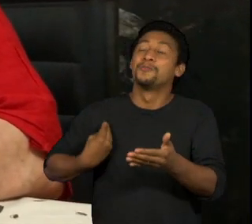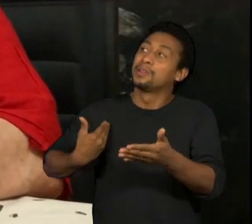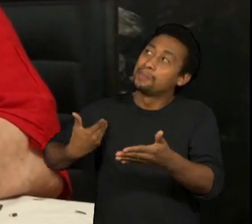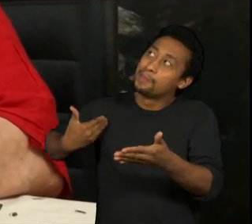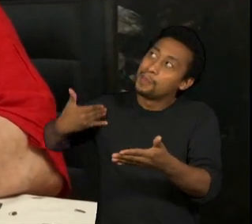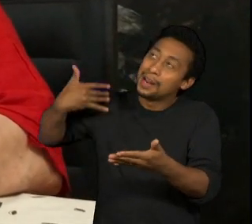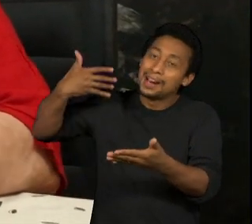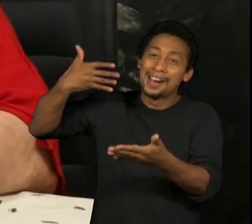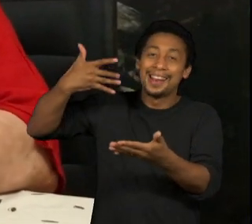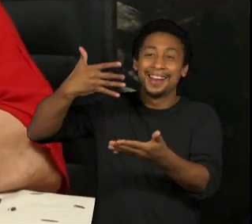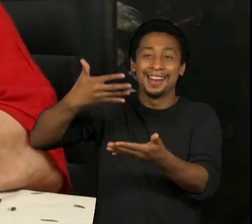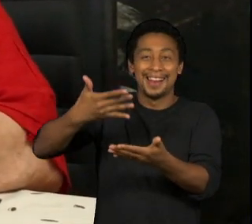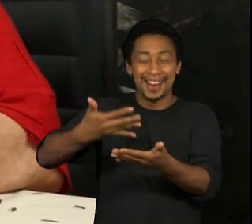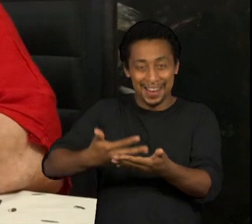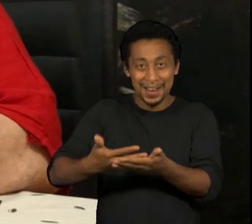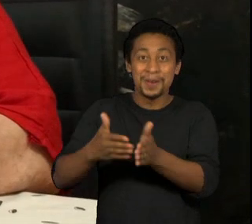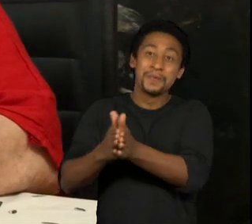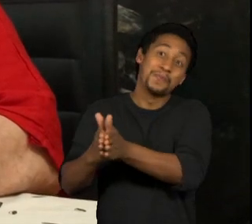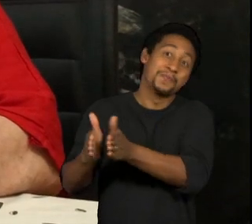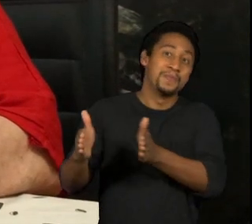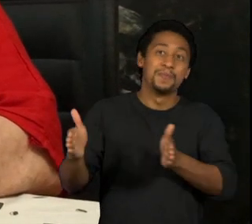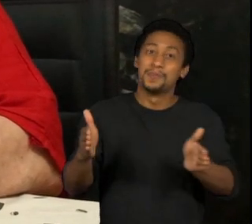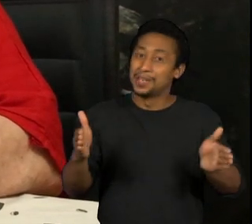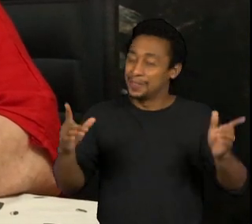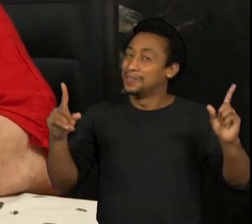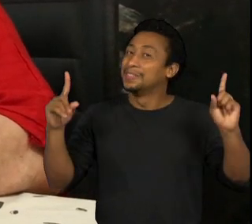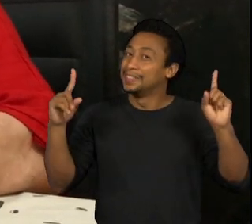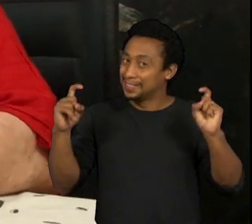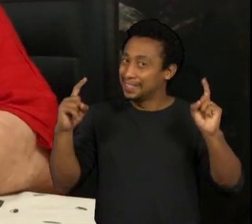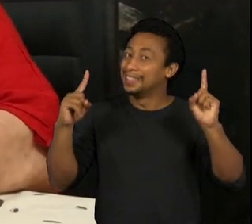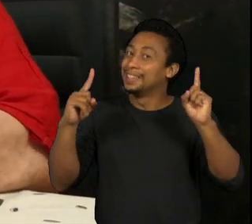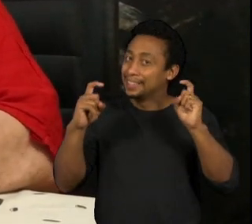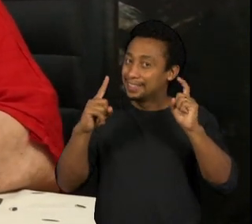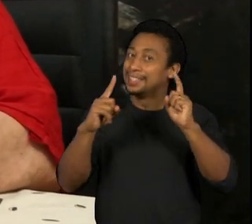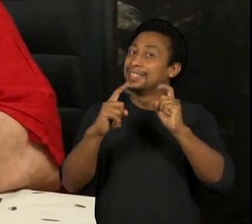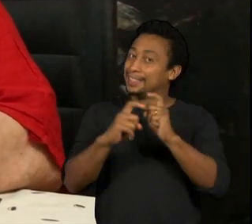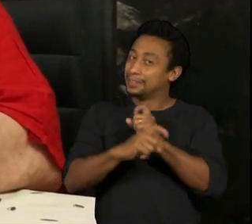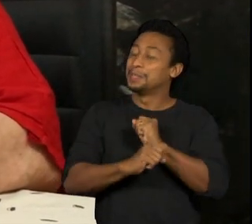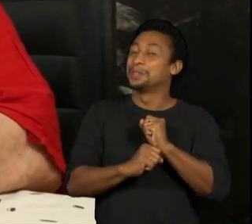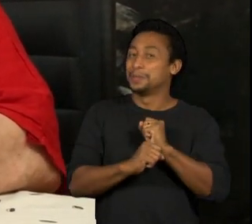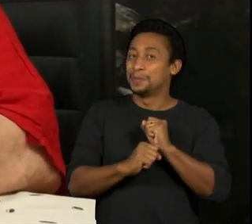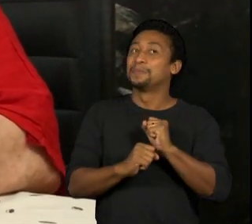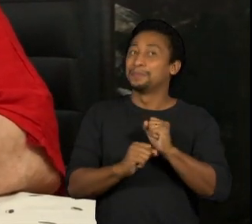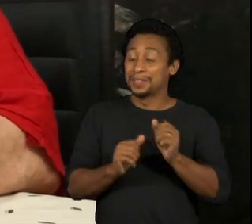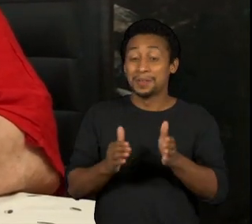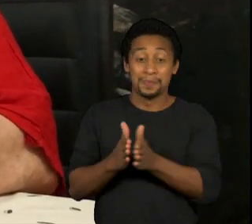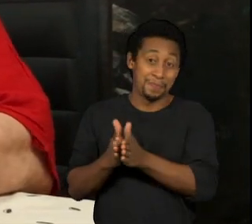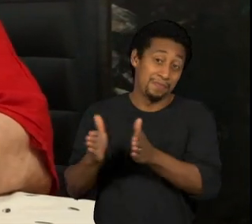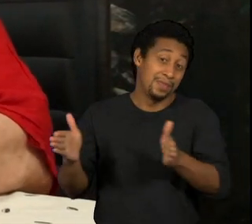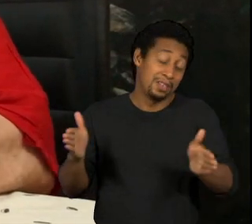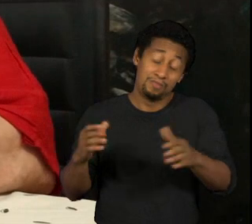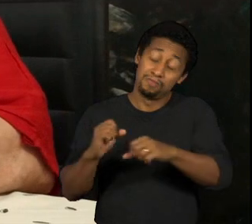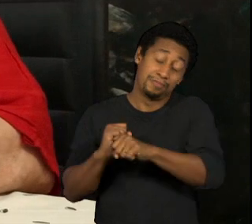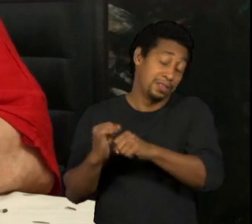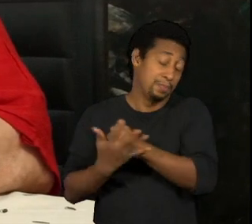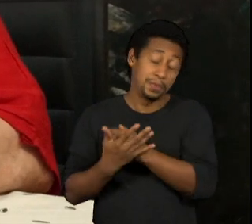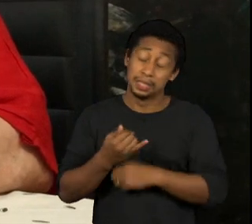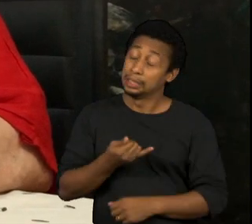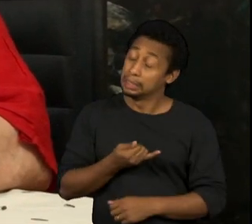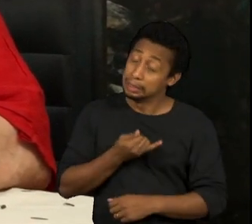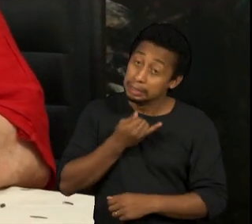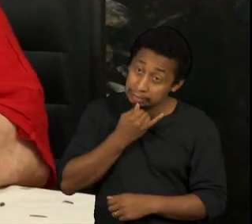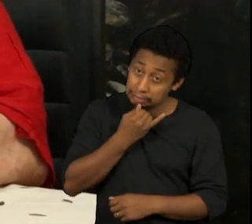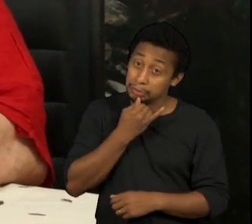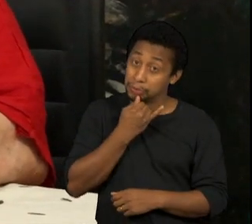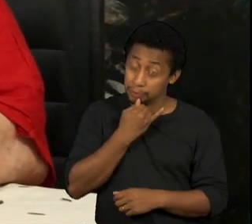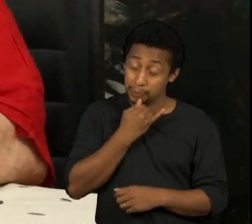tempos tão sombrios, e para nós, em particular, ficou um pouco mais triste. Acabamos de perder